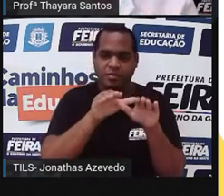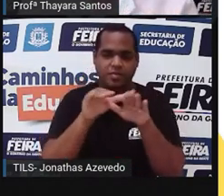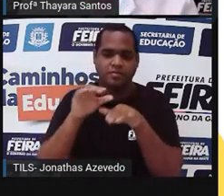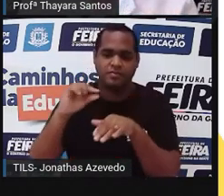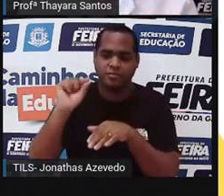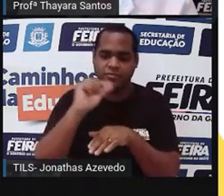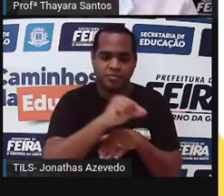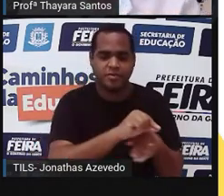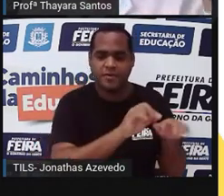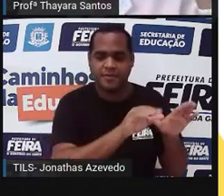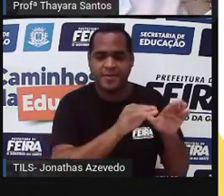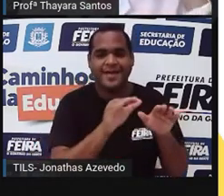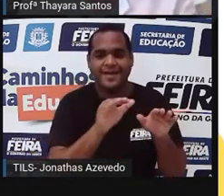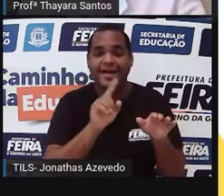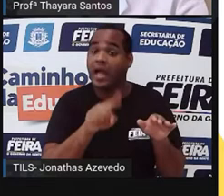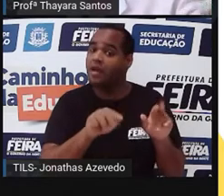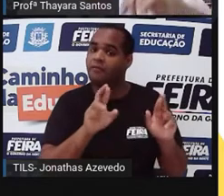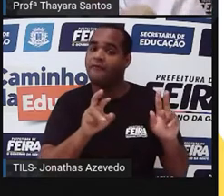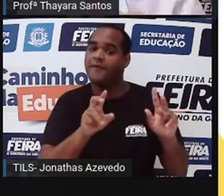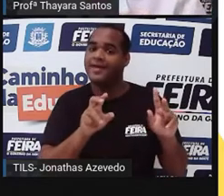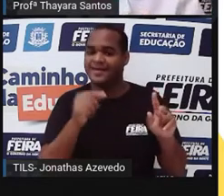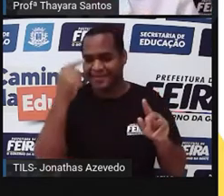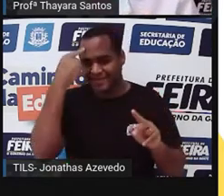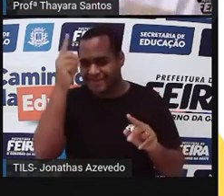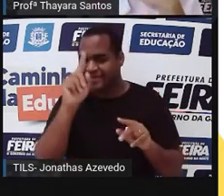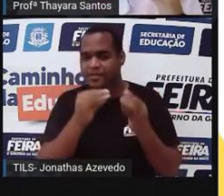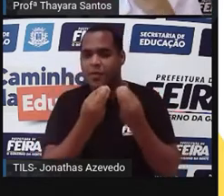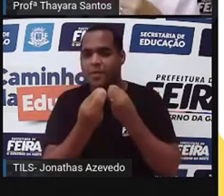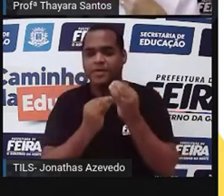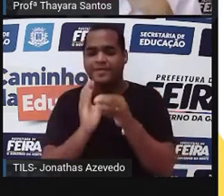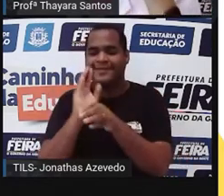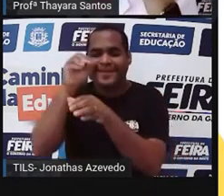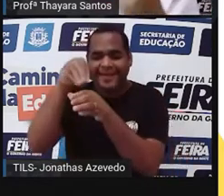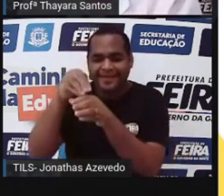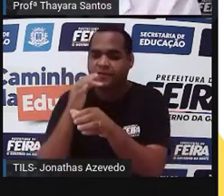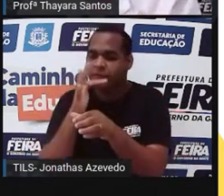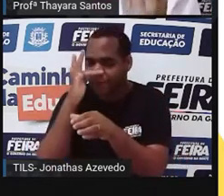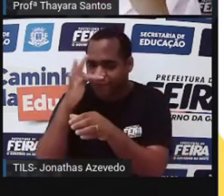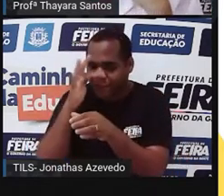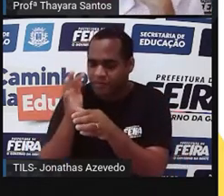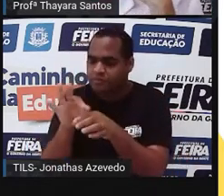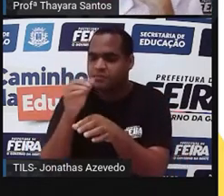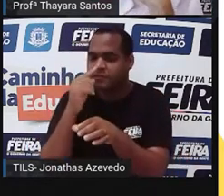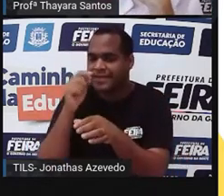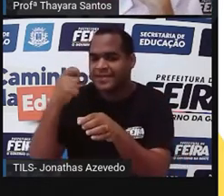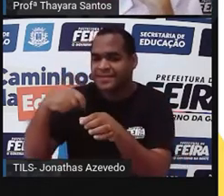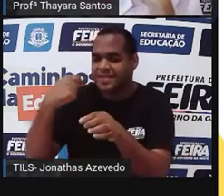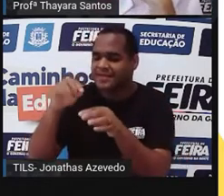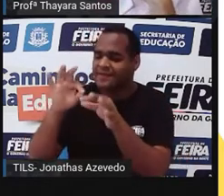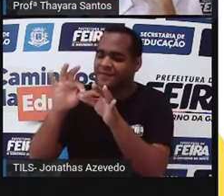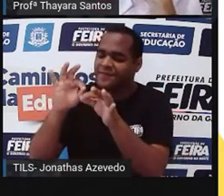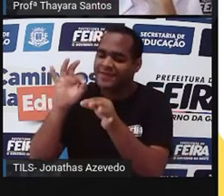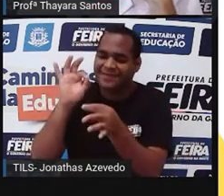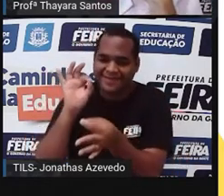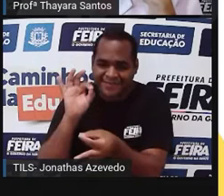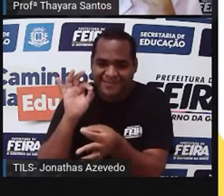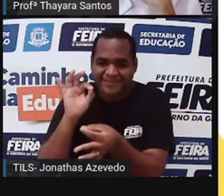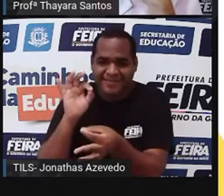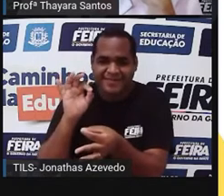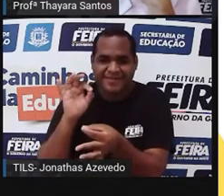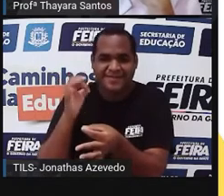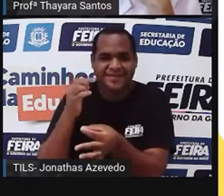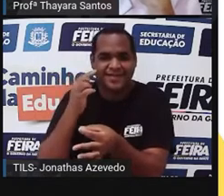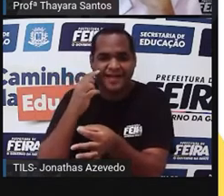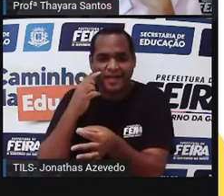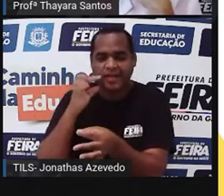jeito não vai funcionar pra ele. Porque o néctar tá lá dentro da flor, ele precisa de um bico mais comprido. Então, nesse caso, ele precisa ter um